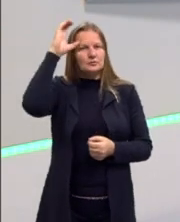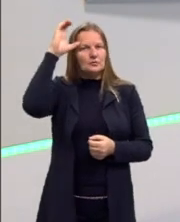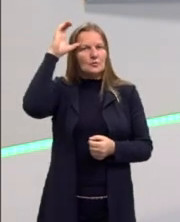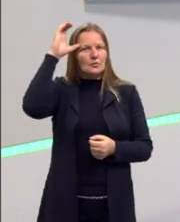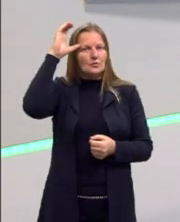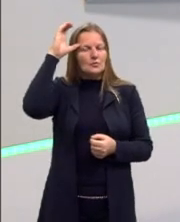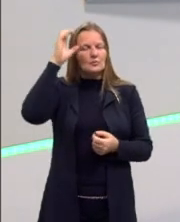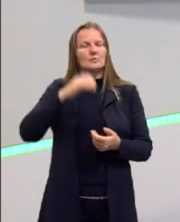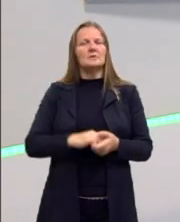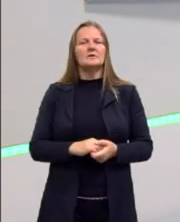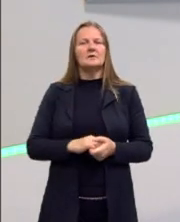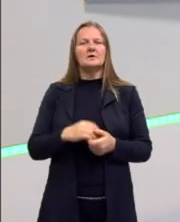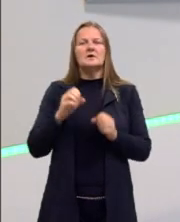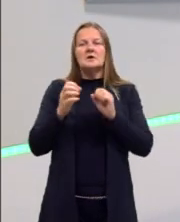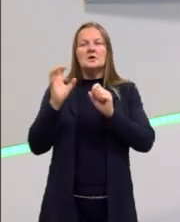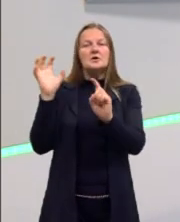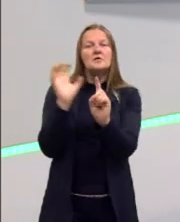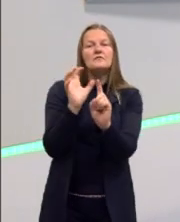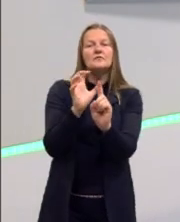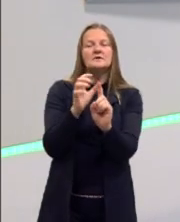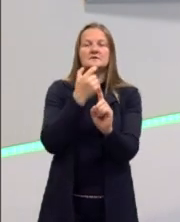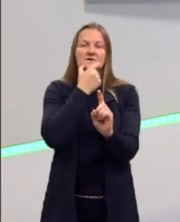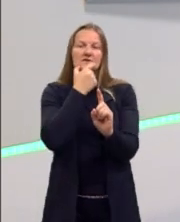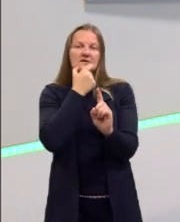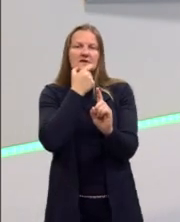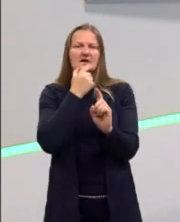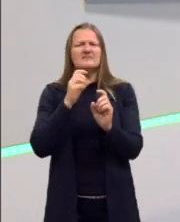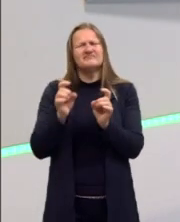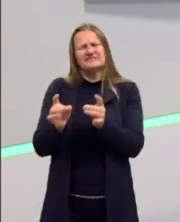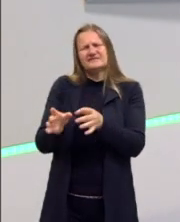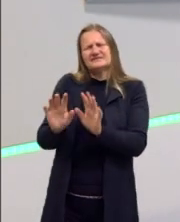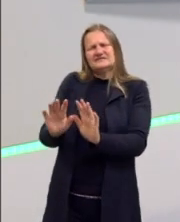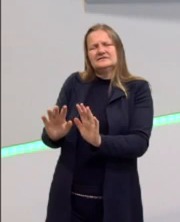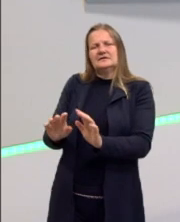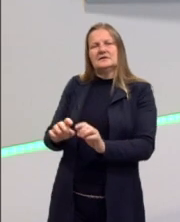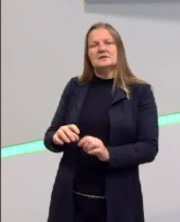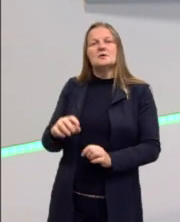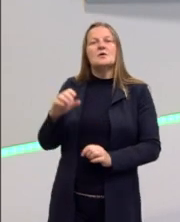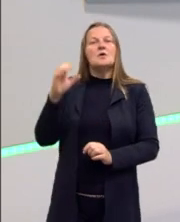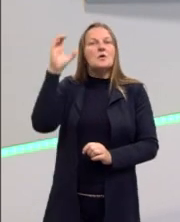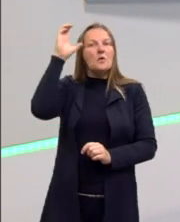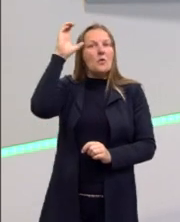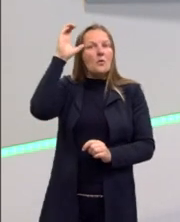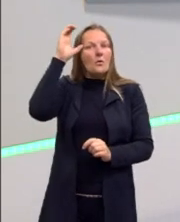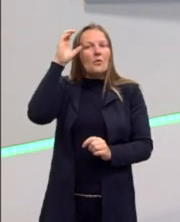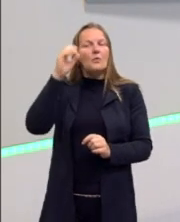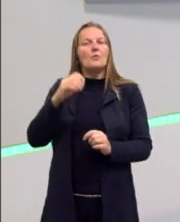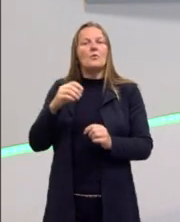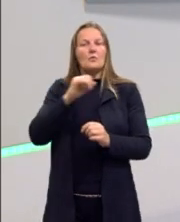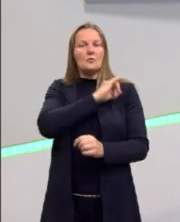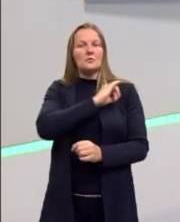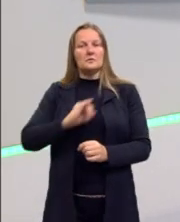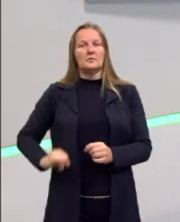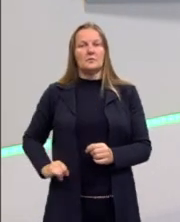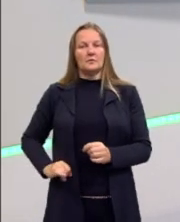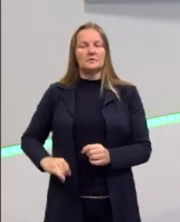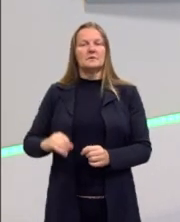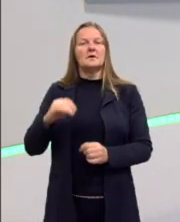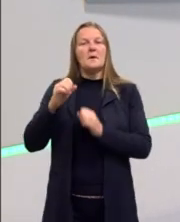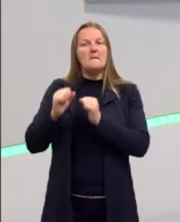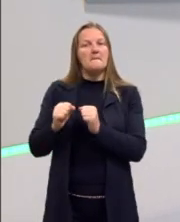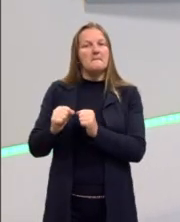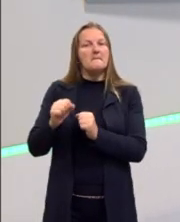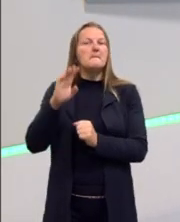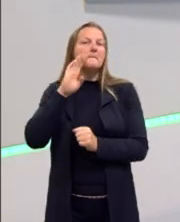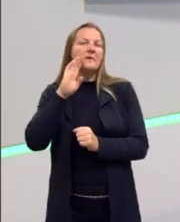foi influenciado pela Inglaterra para desistir. Então, quem se apropria da maior parte do Congo foi? O imperador Leopoldo II da Bélgica.